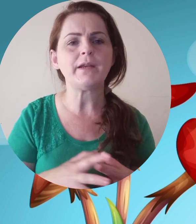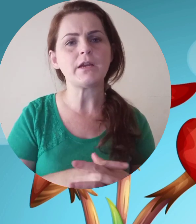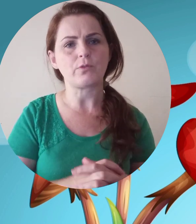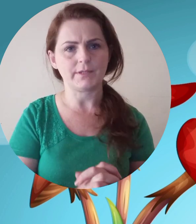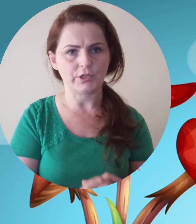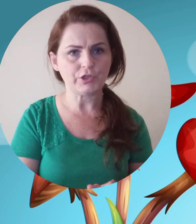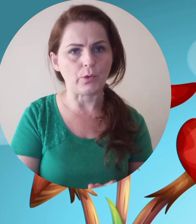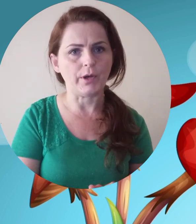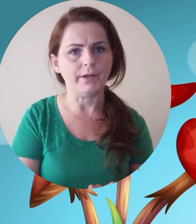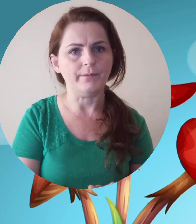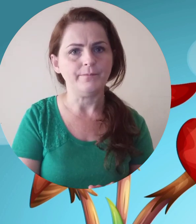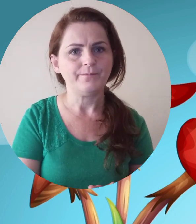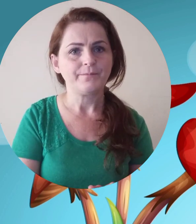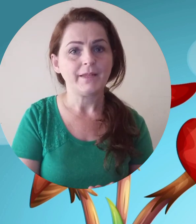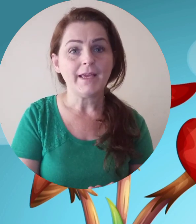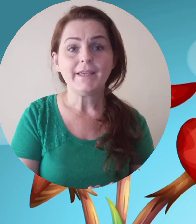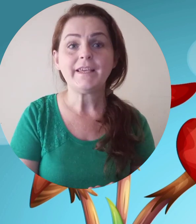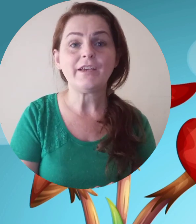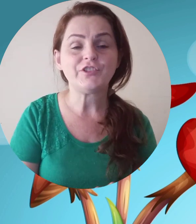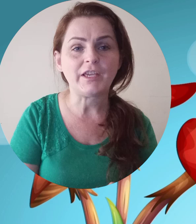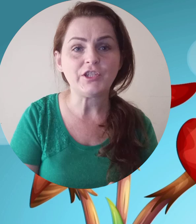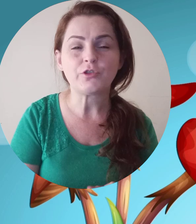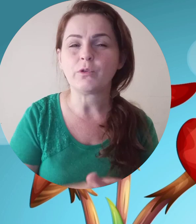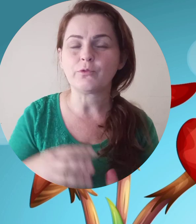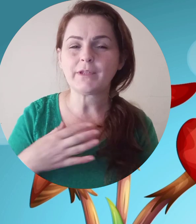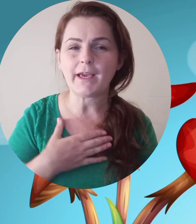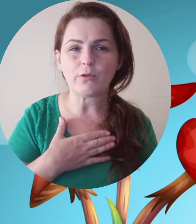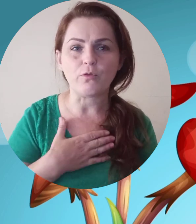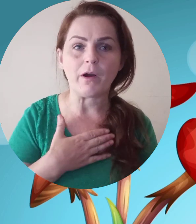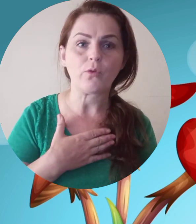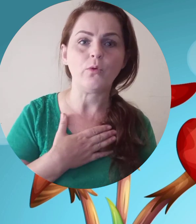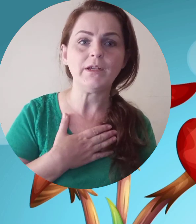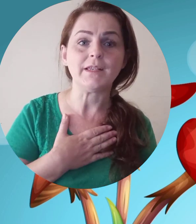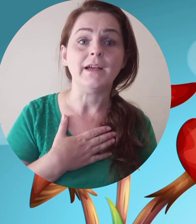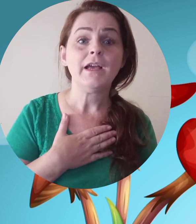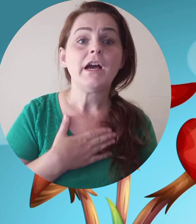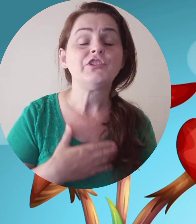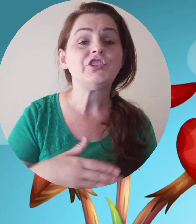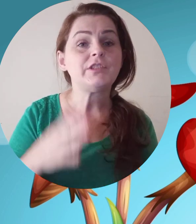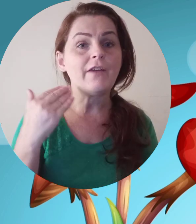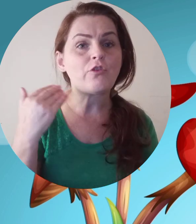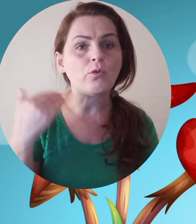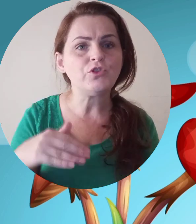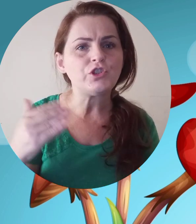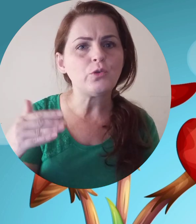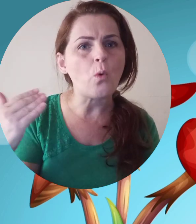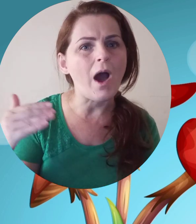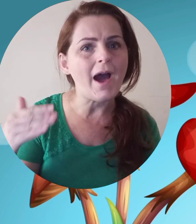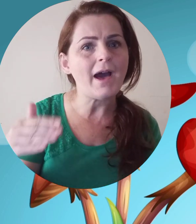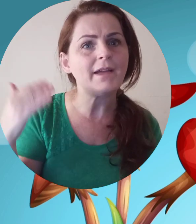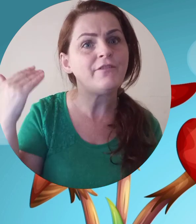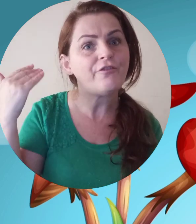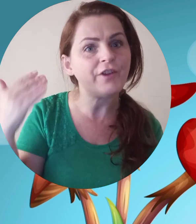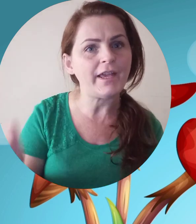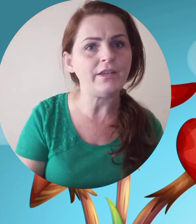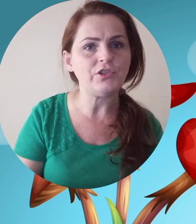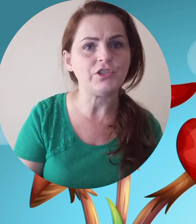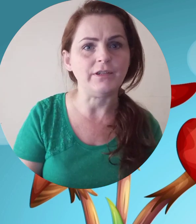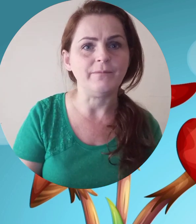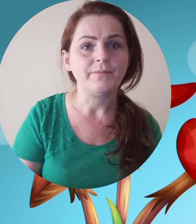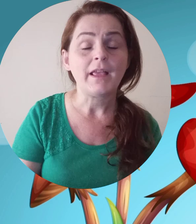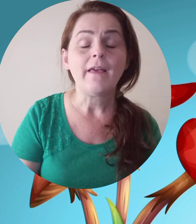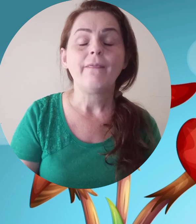gente pode aprender com essa história? Que a gente, quando quer alguma coisa, a gente deve continuar em